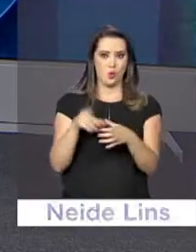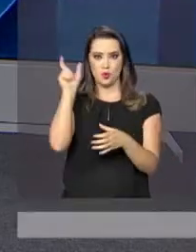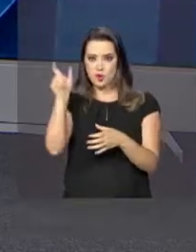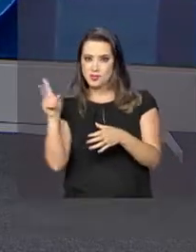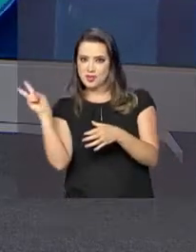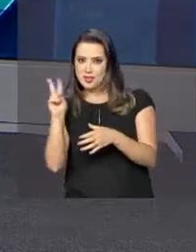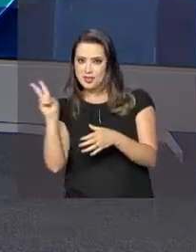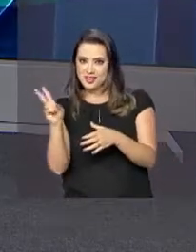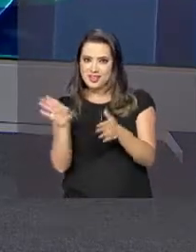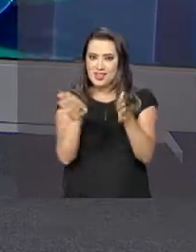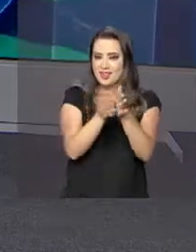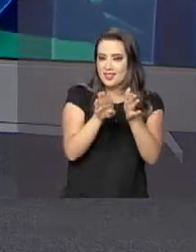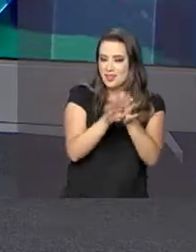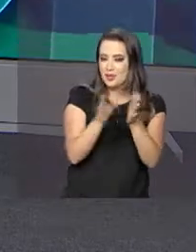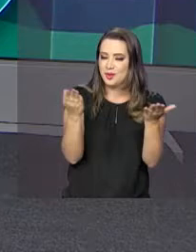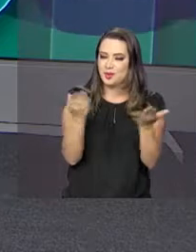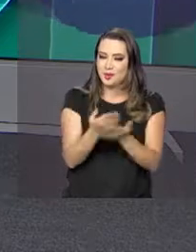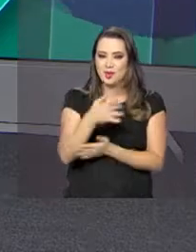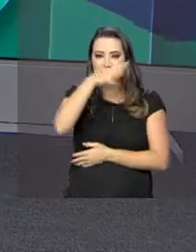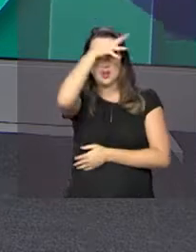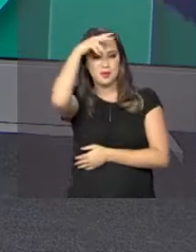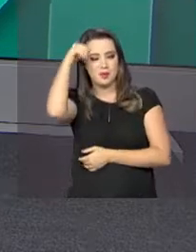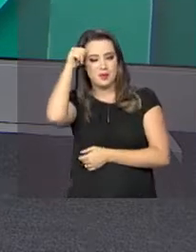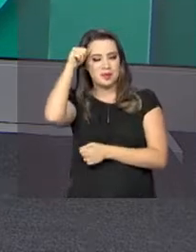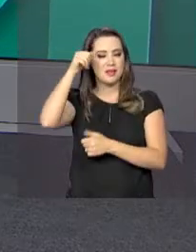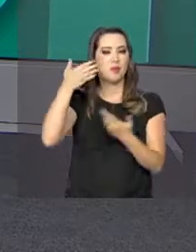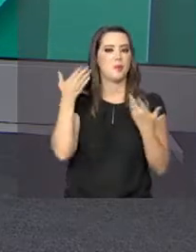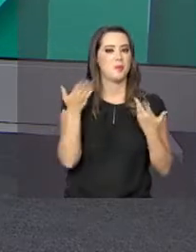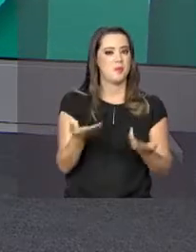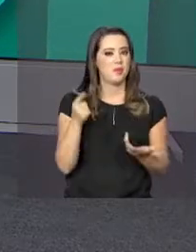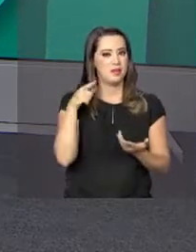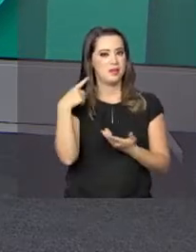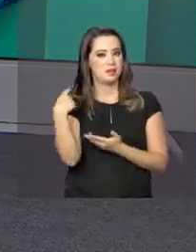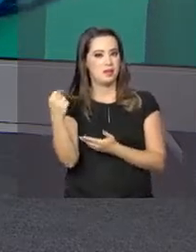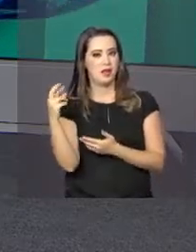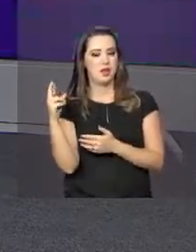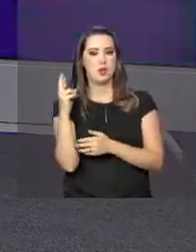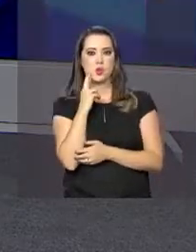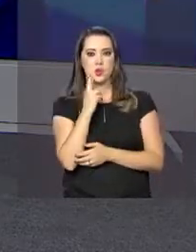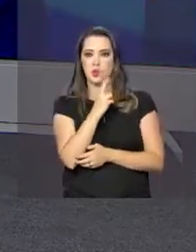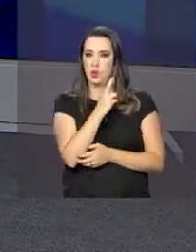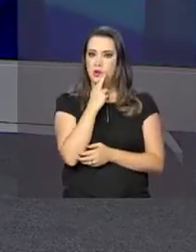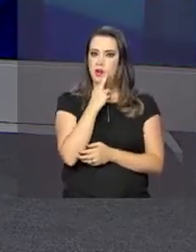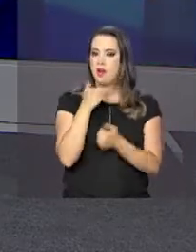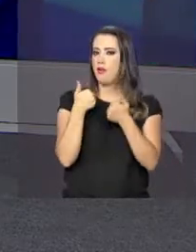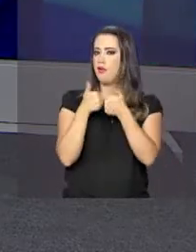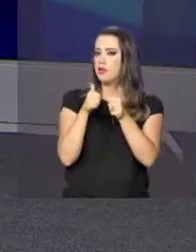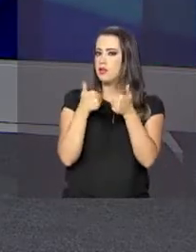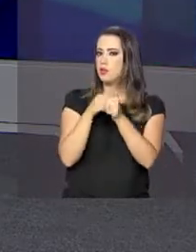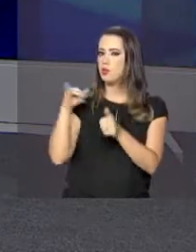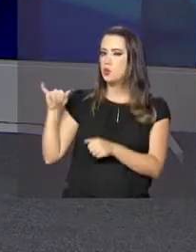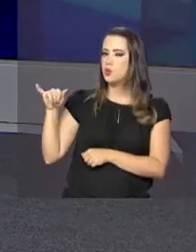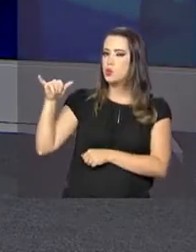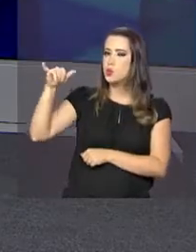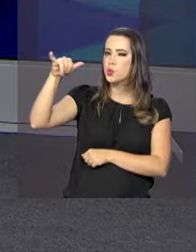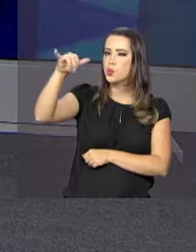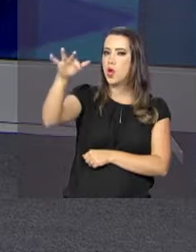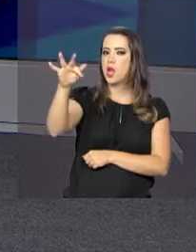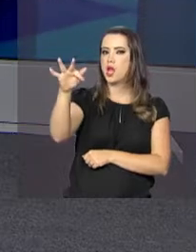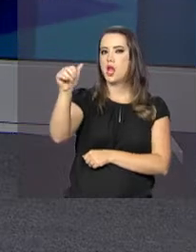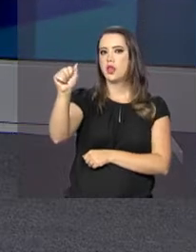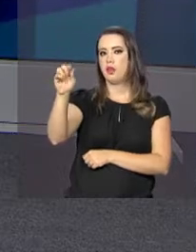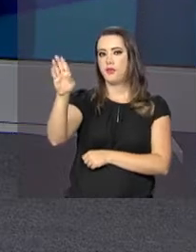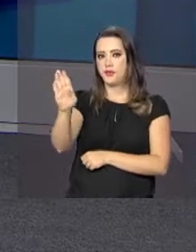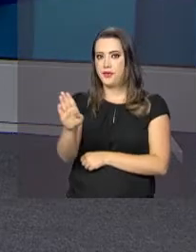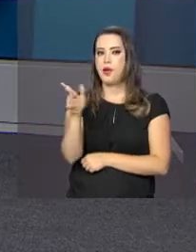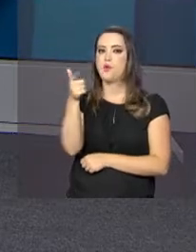venezuelanos chegou hoje a Manaus, no estado do Amazonas. Eles saíram de Roraima e foram transportados por um avião da Força Aérea Brasileira